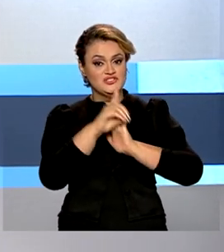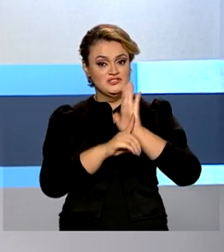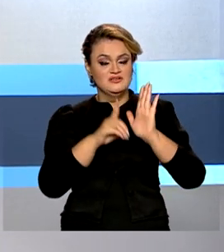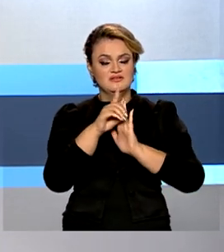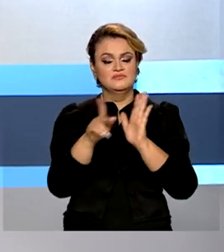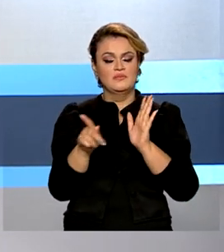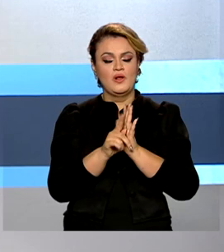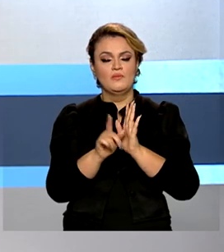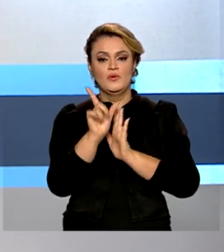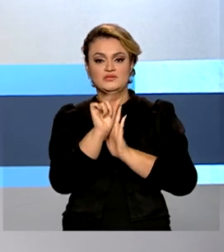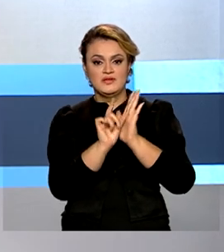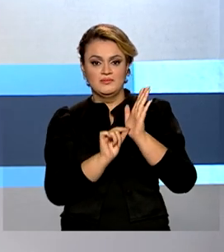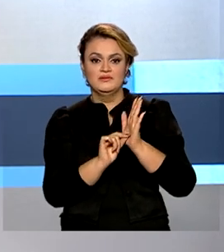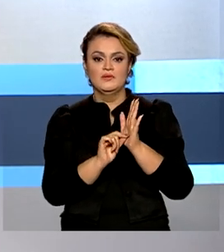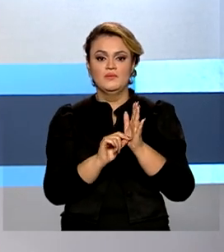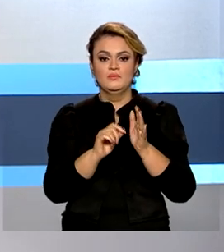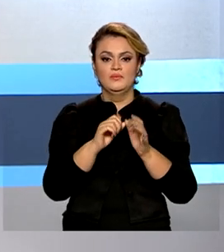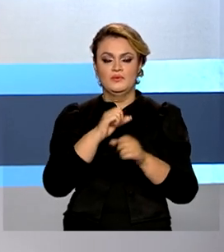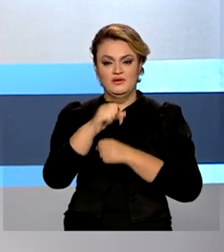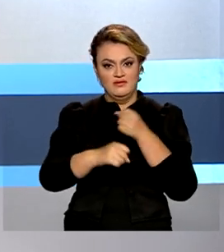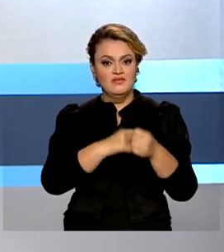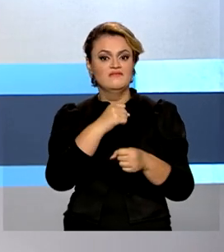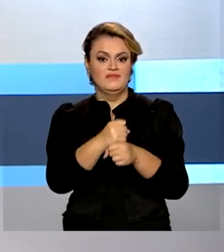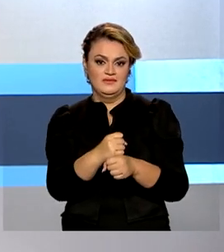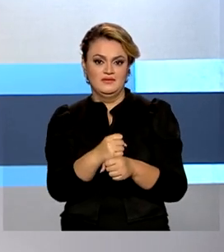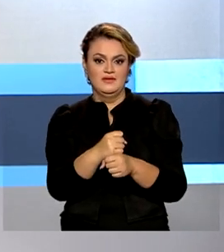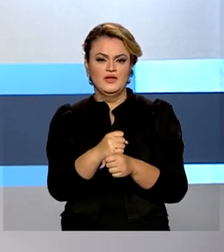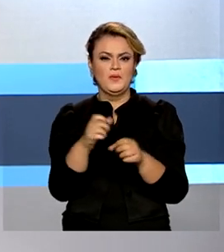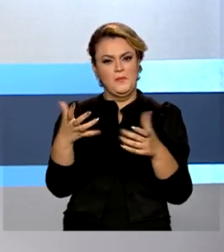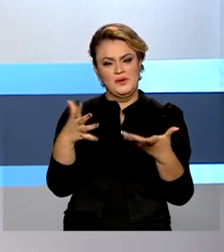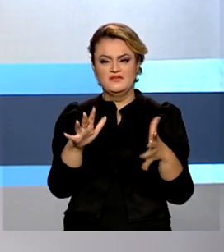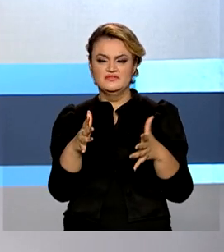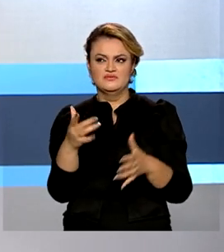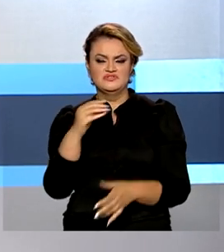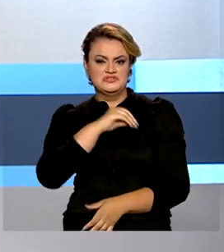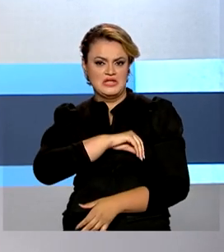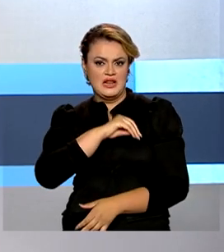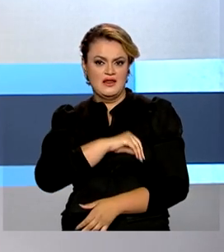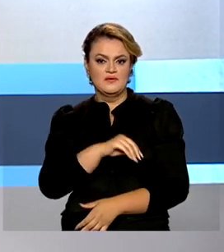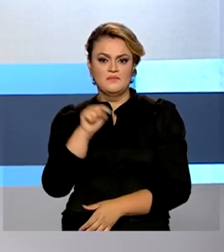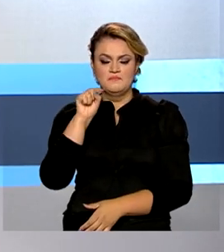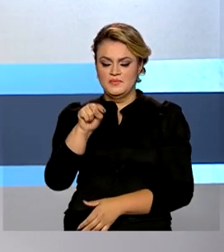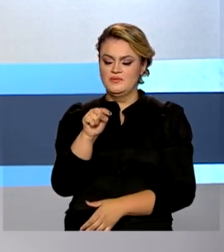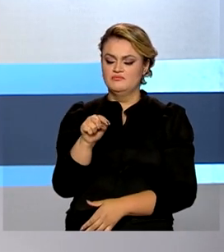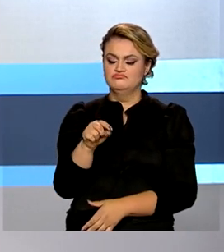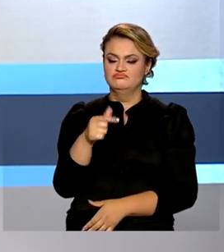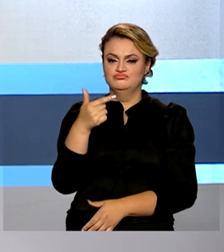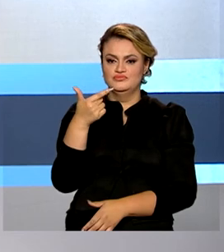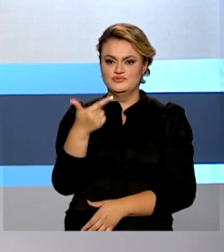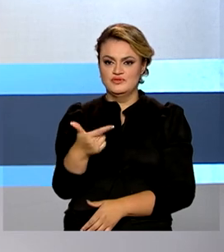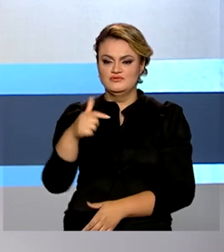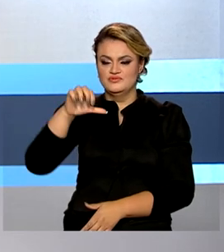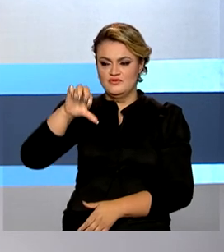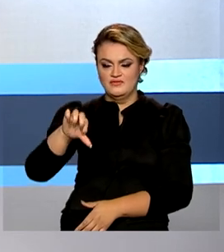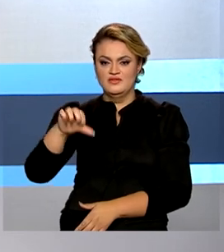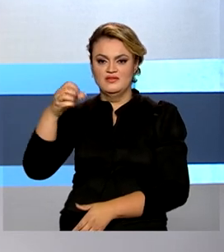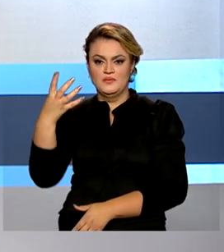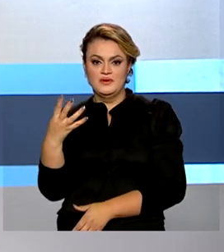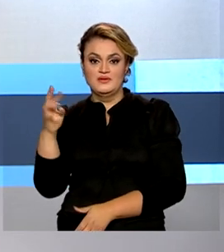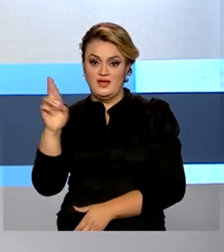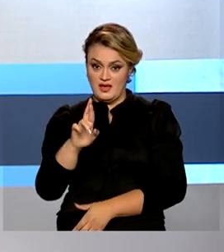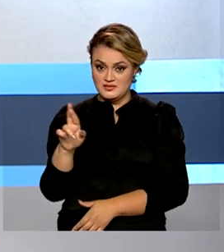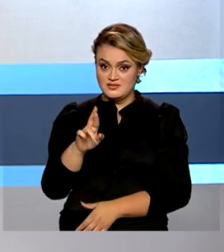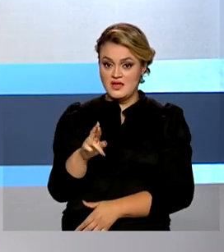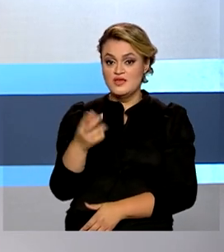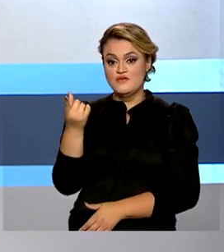orçamentárias para 2023 com previsão de salário mínimo de R$.294 e o